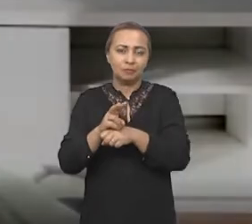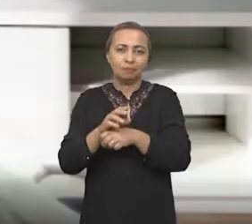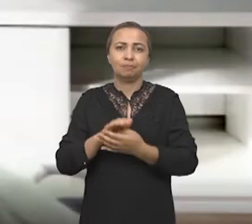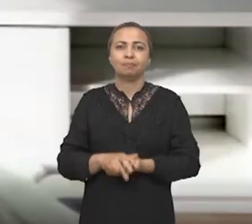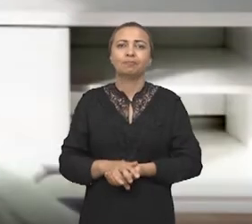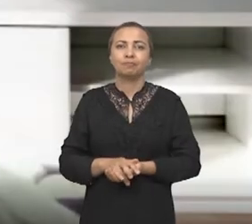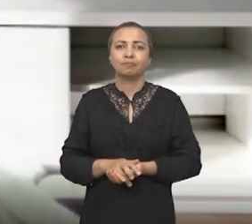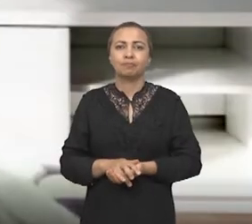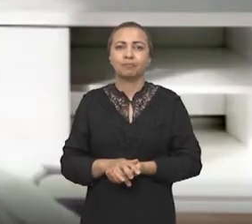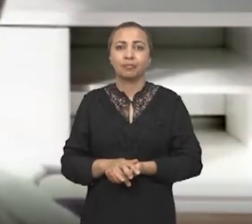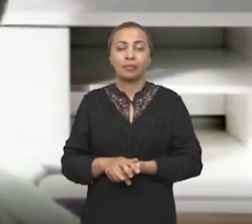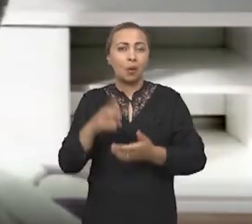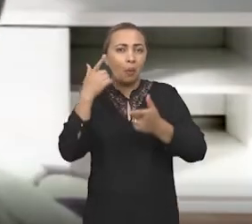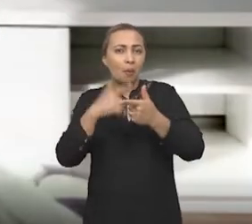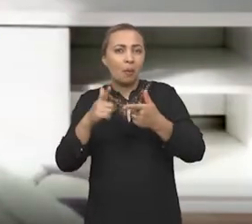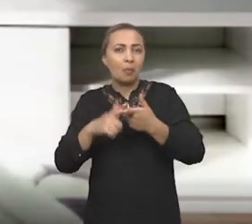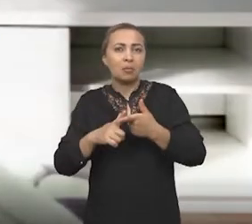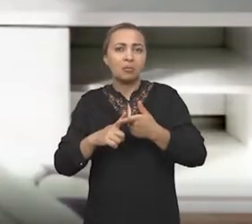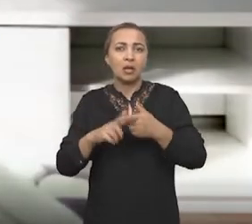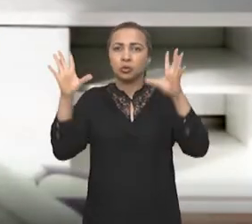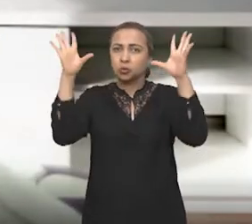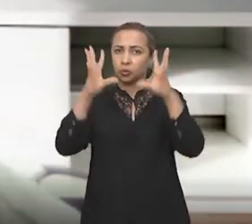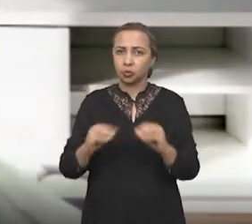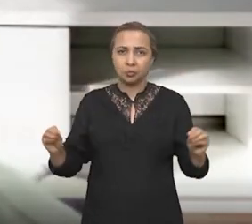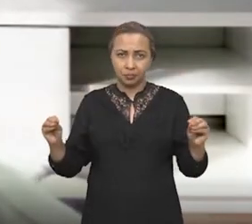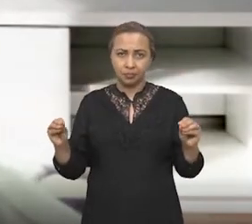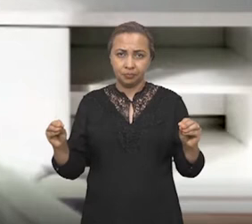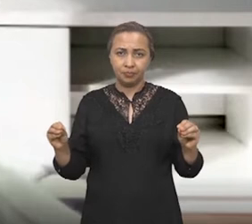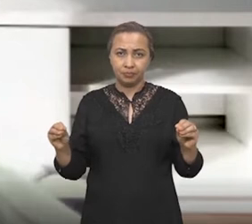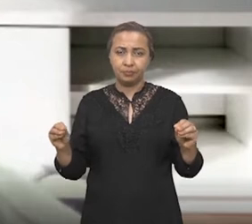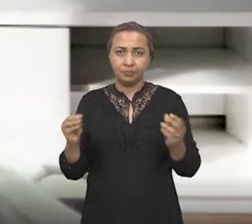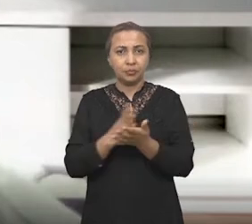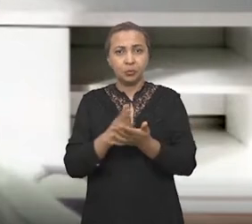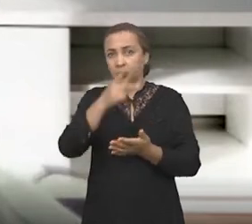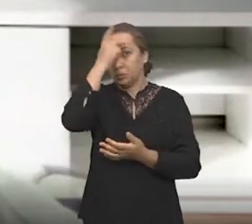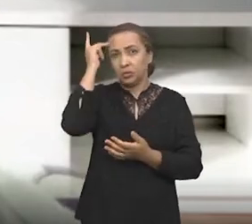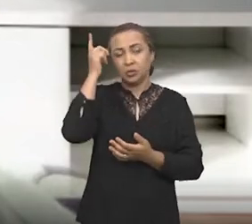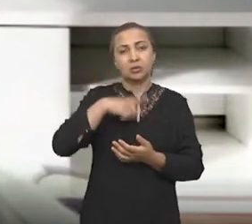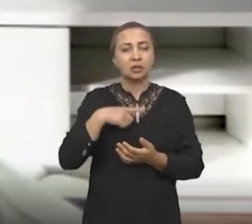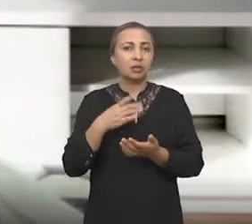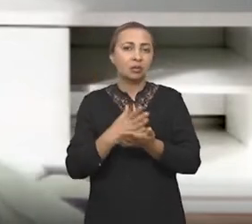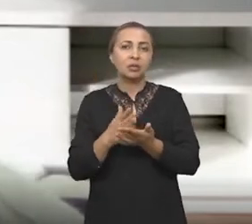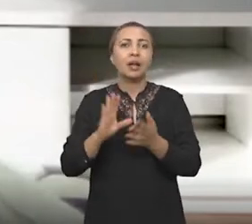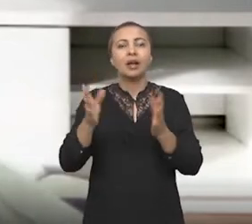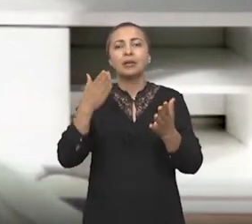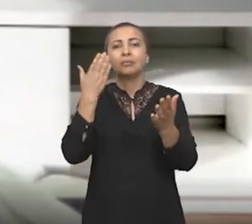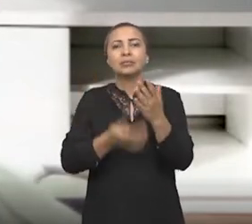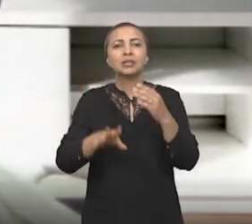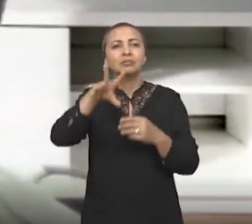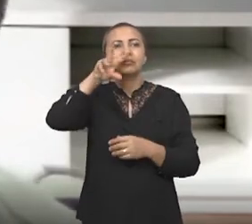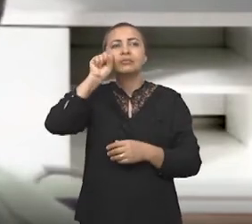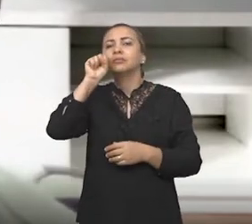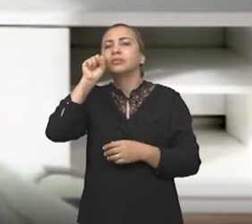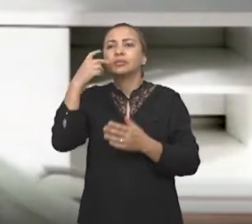As sequelas, de forma geral, elas desaparecem. Algumas pessoas, por exemplo, tem aquela questão de perder o olfato,